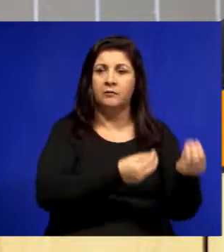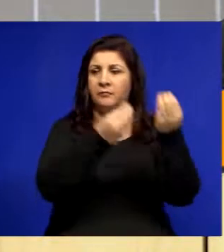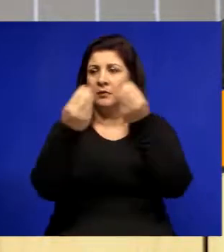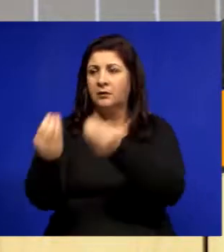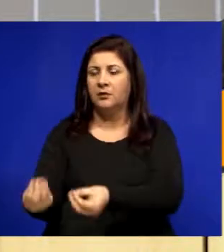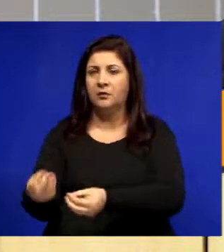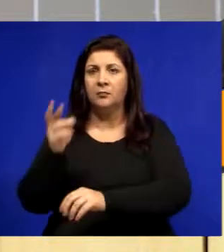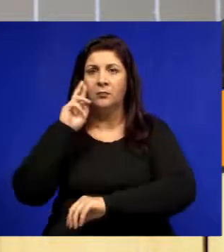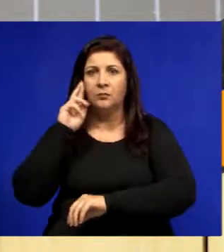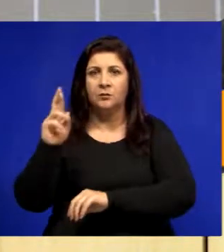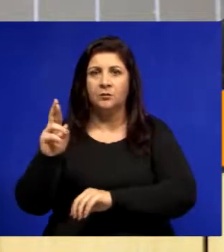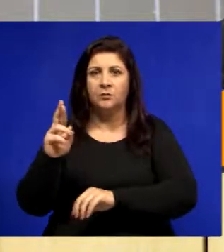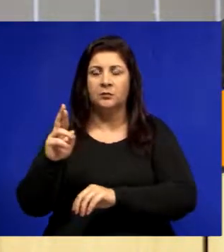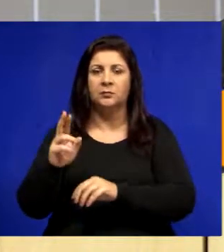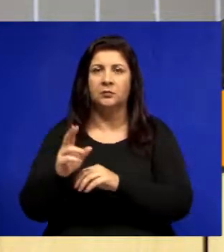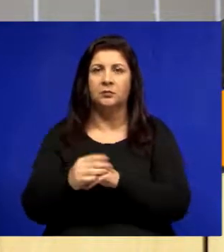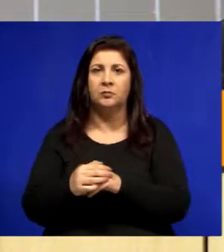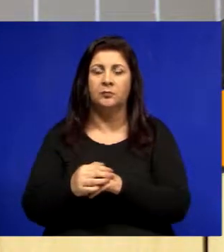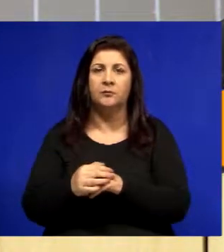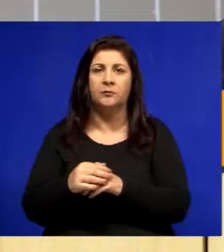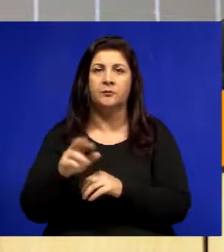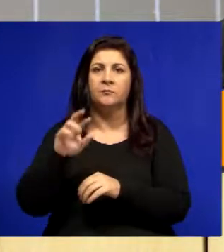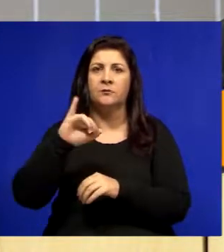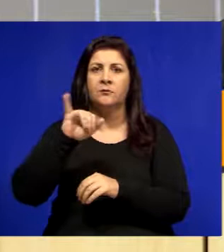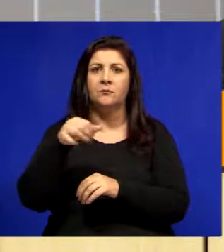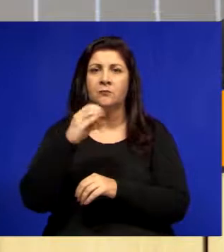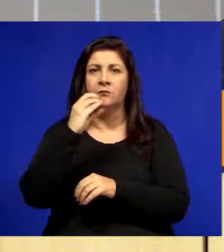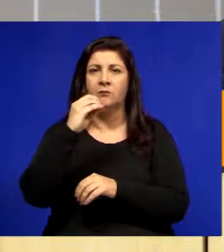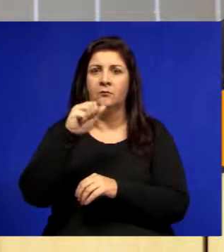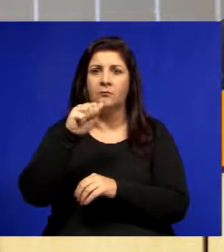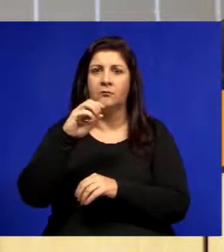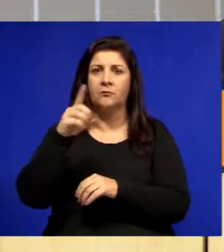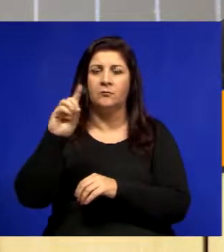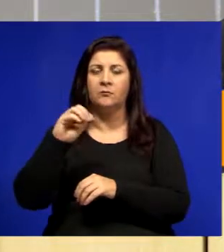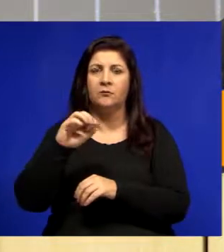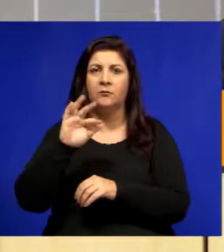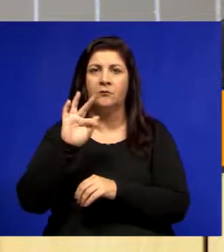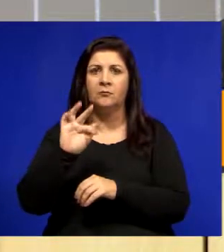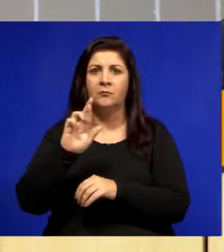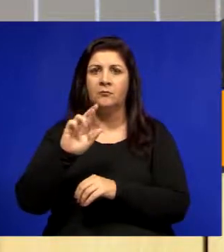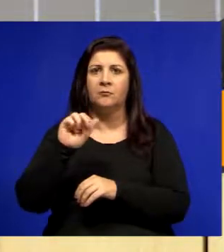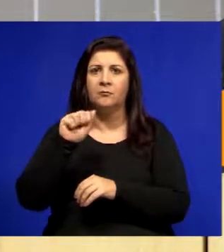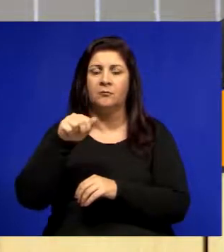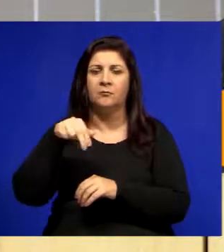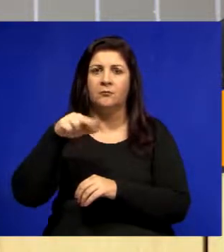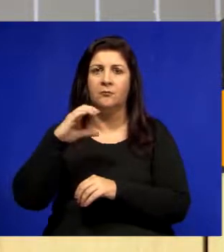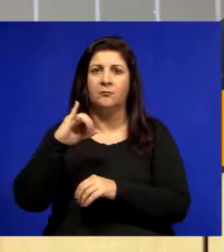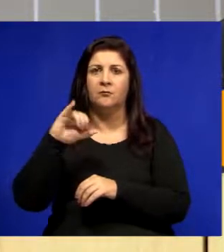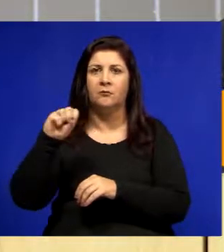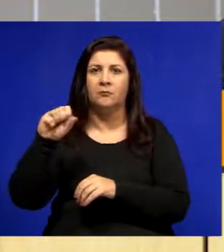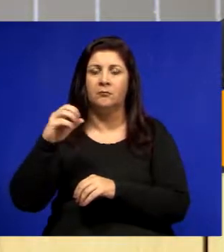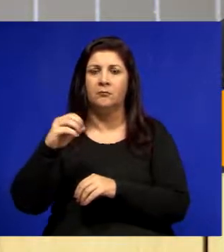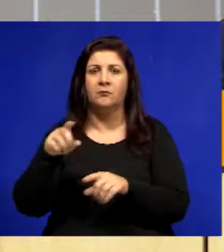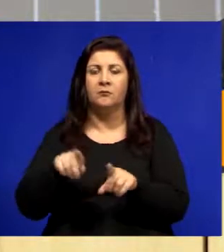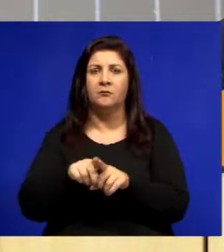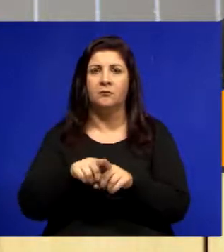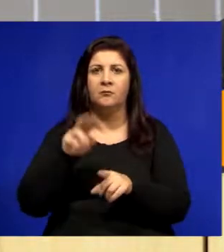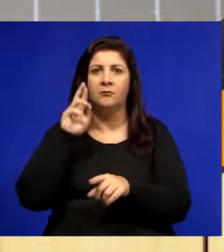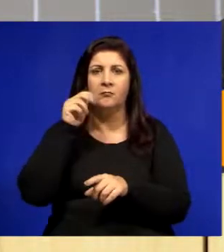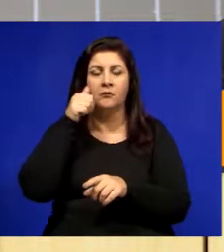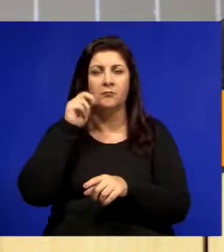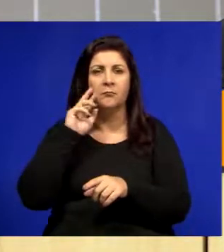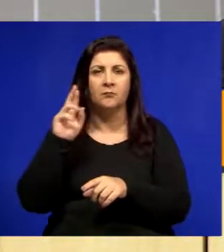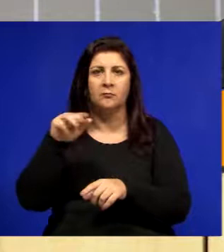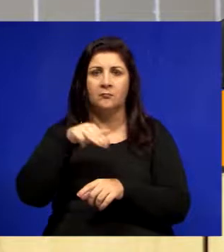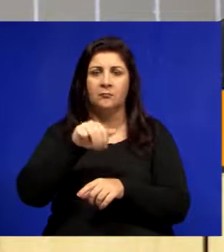Dominicais e doá-la ao Sr. Francisco de Toledo e Sra. Lúcia Rodrigues Teixeira Toledo